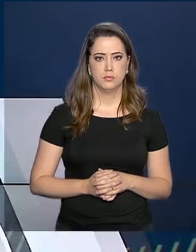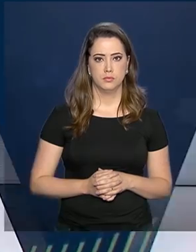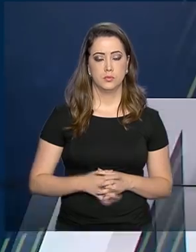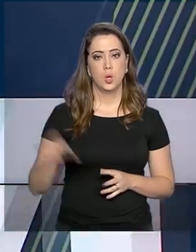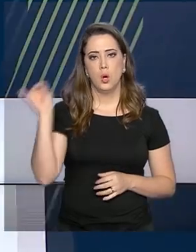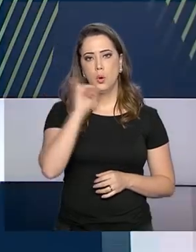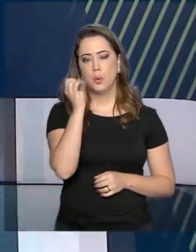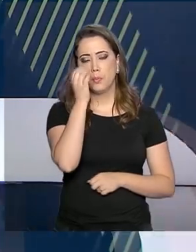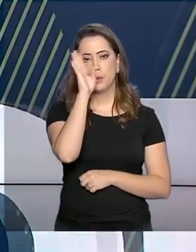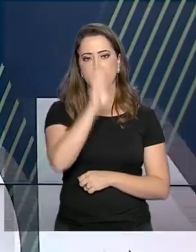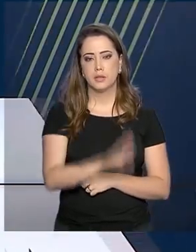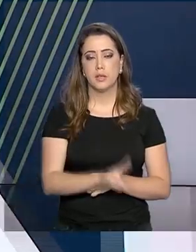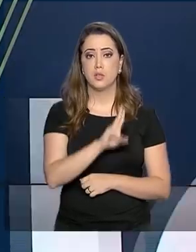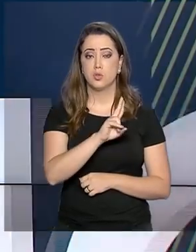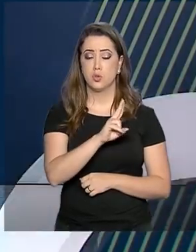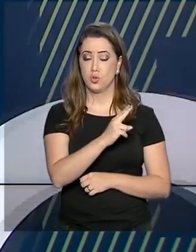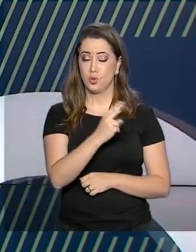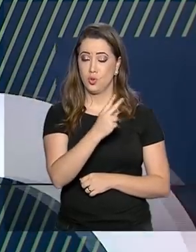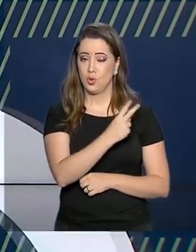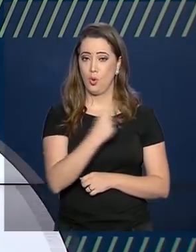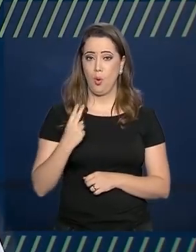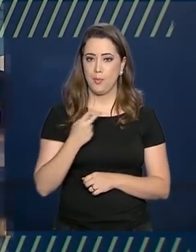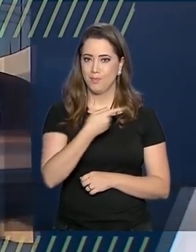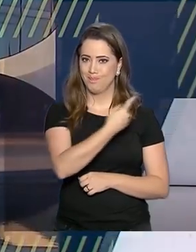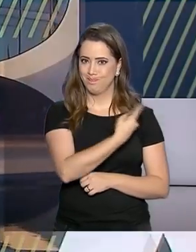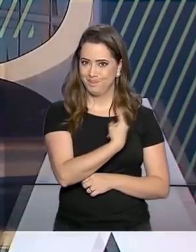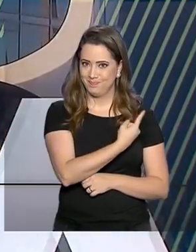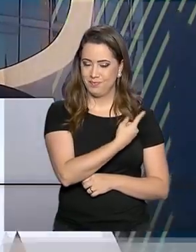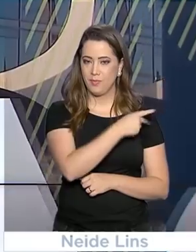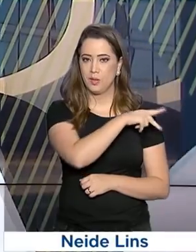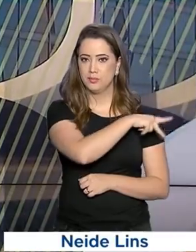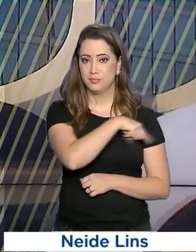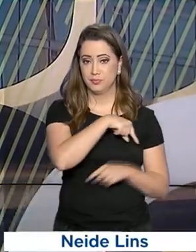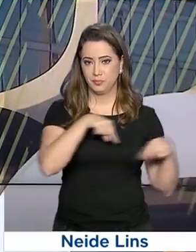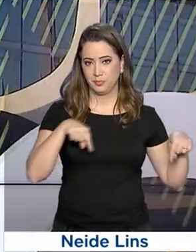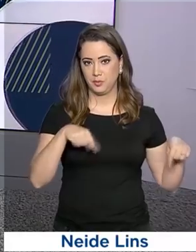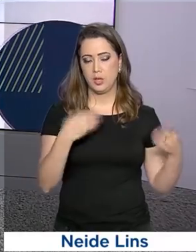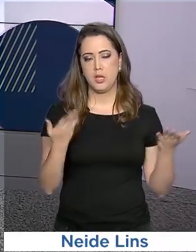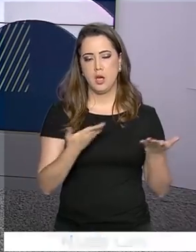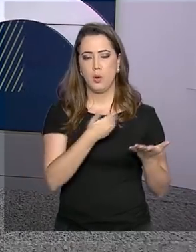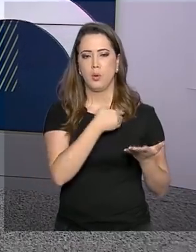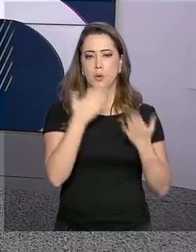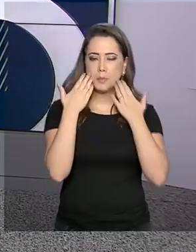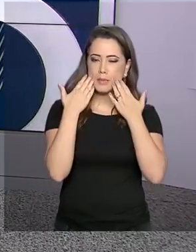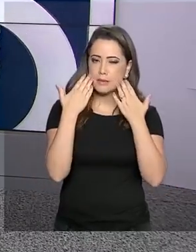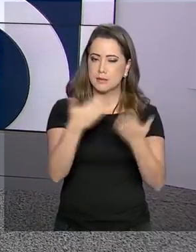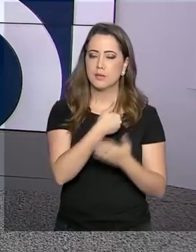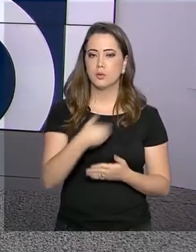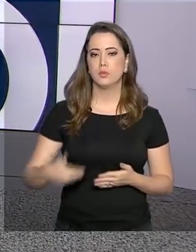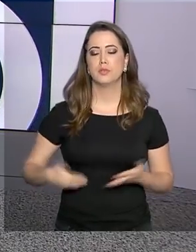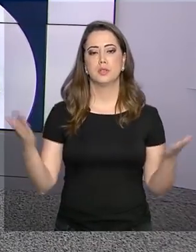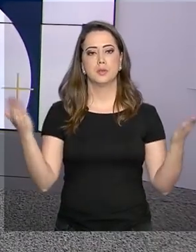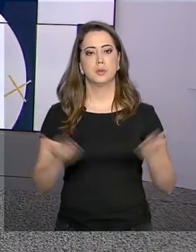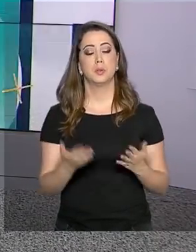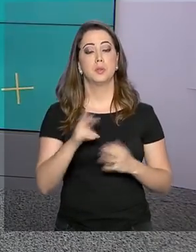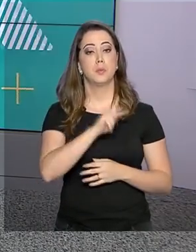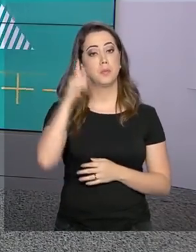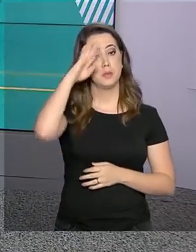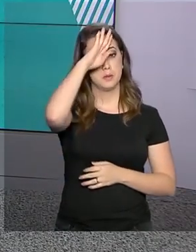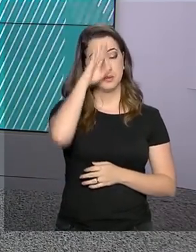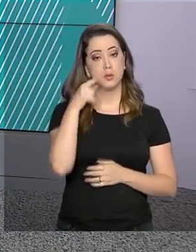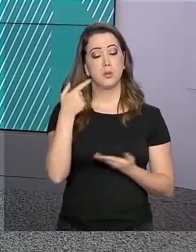Olá, boa tarde, eu sou Roberto Camargo e estamos no ar com o Governo Agora. O presidente Jair Bolsonaro